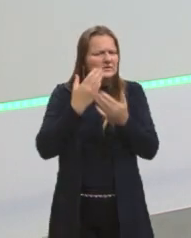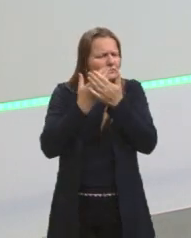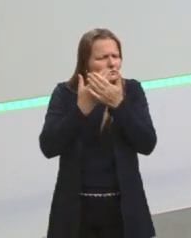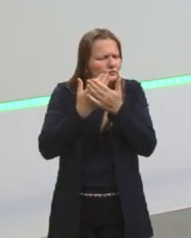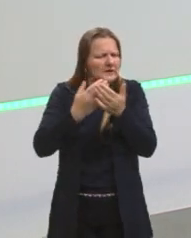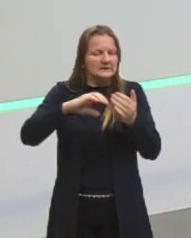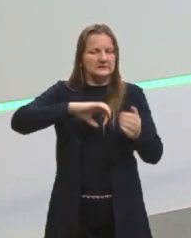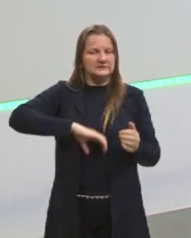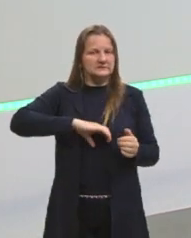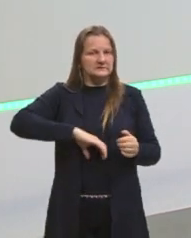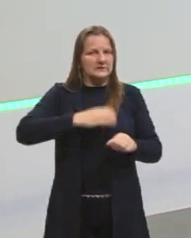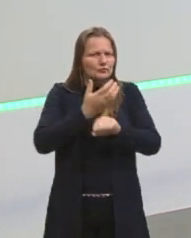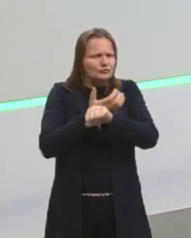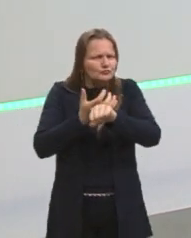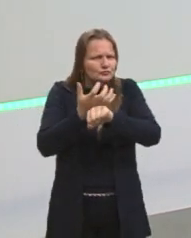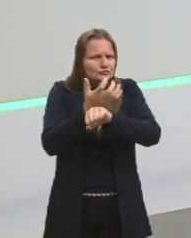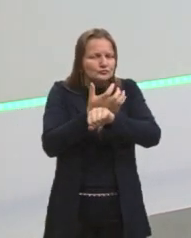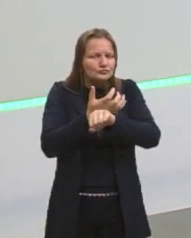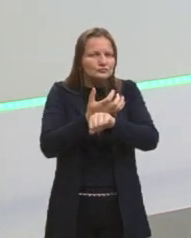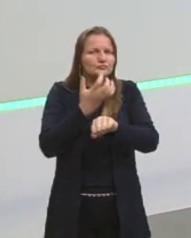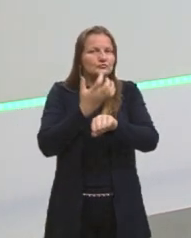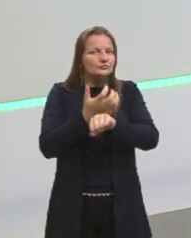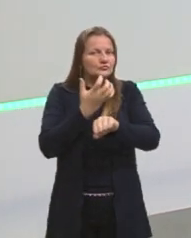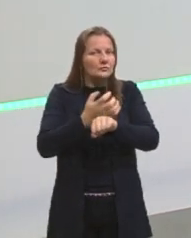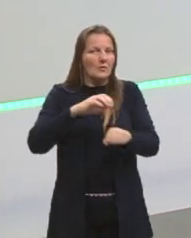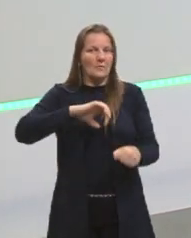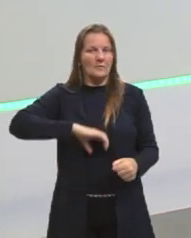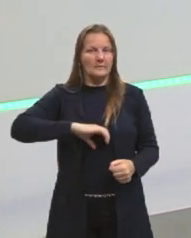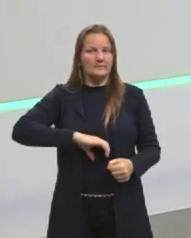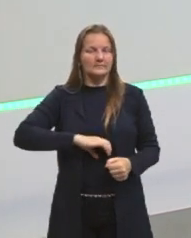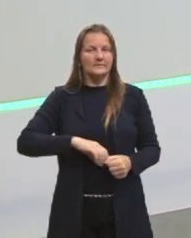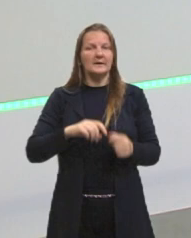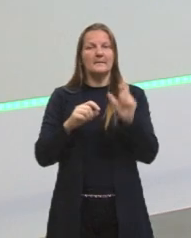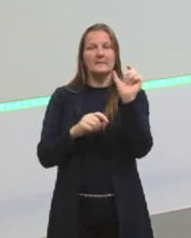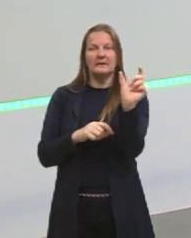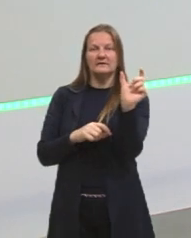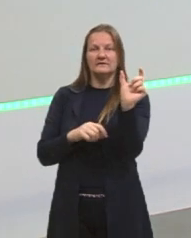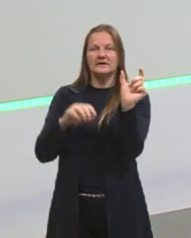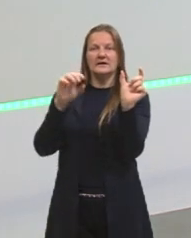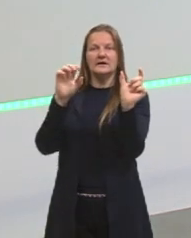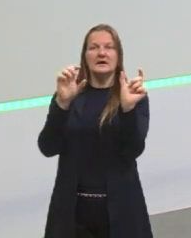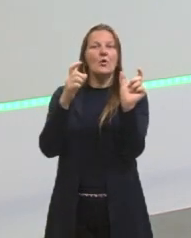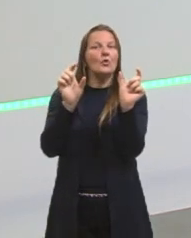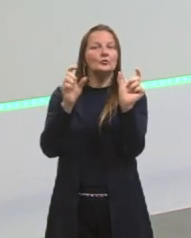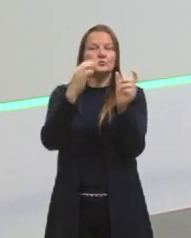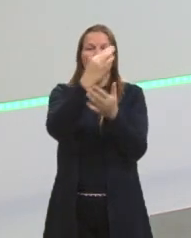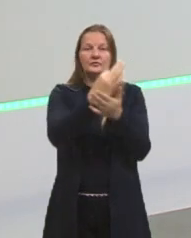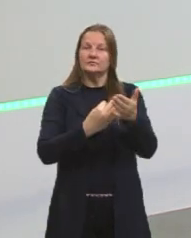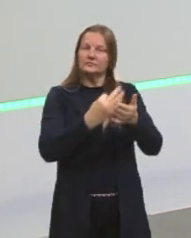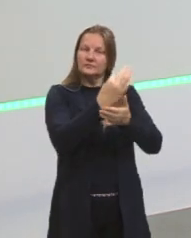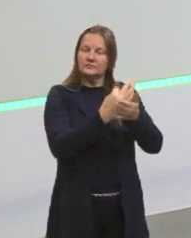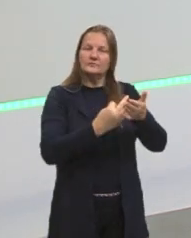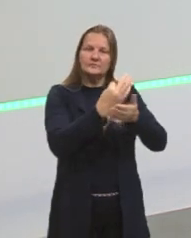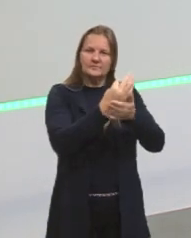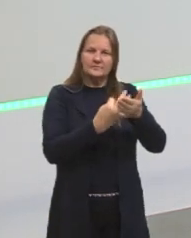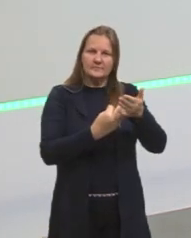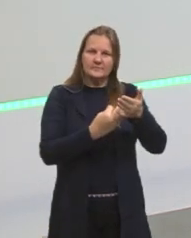português, a gente acha que estrangeirismo só acontece dentro de textos que são